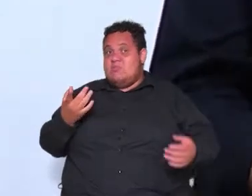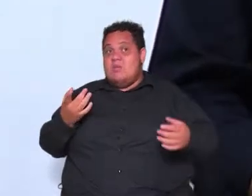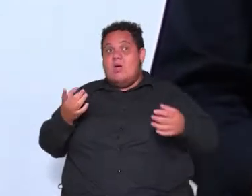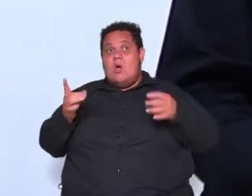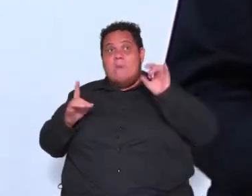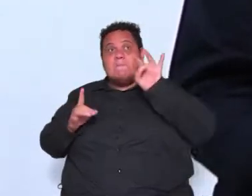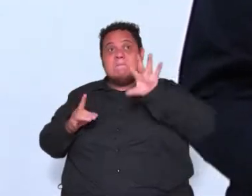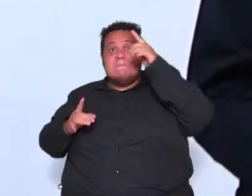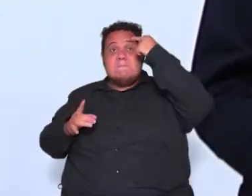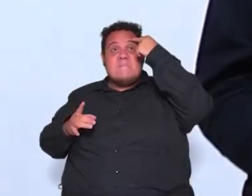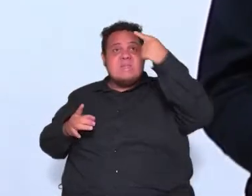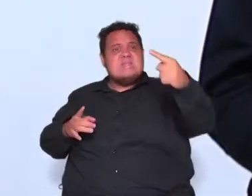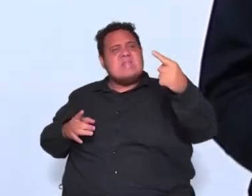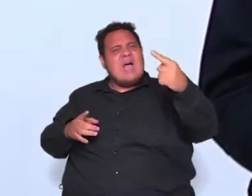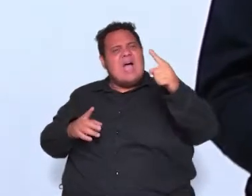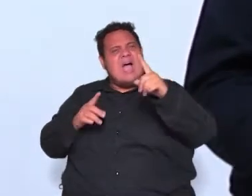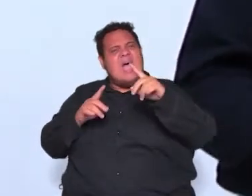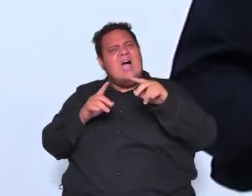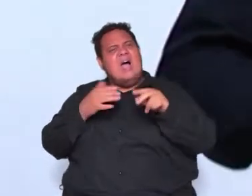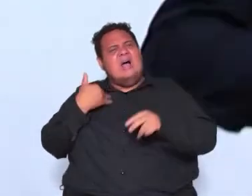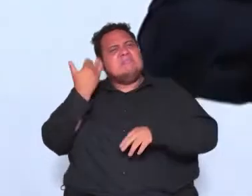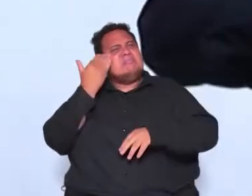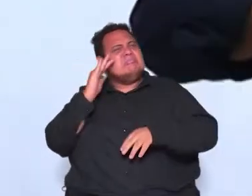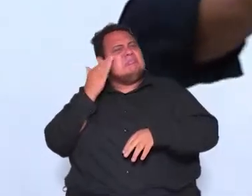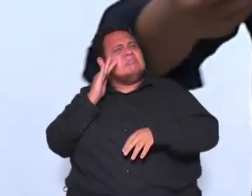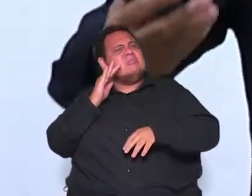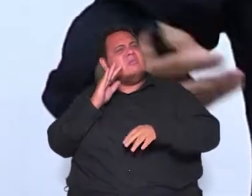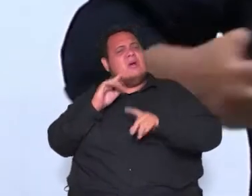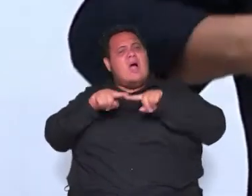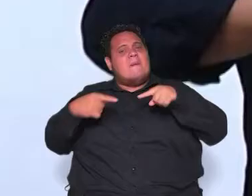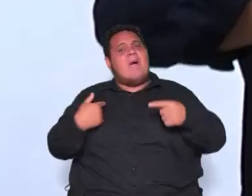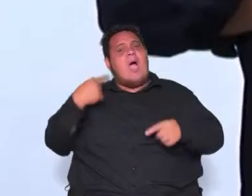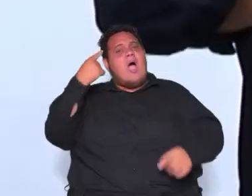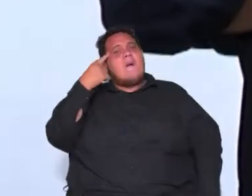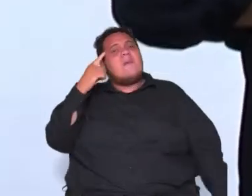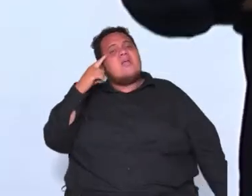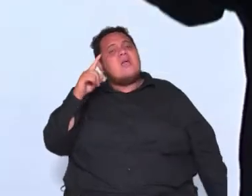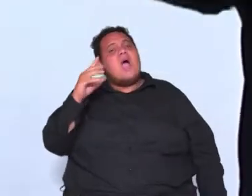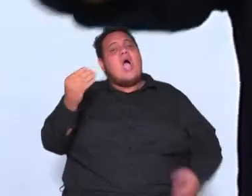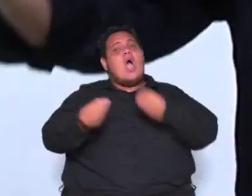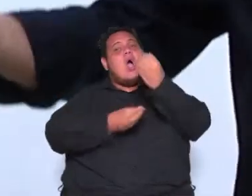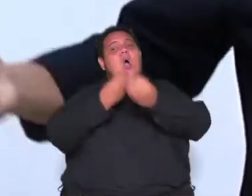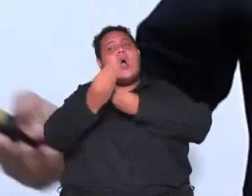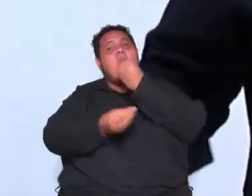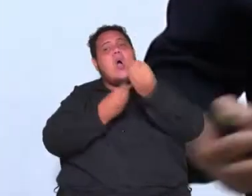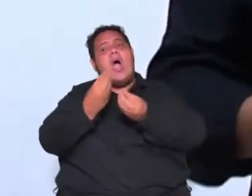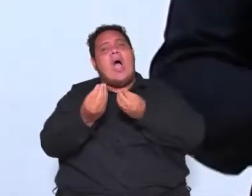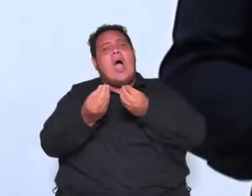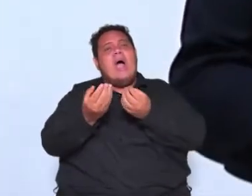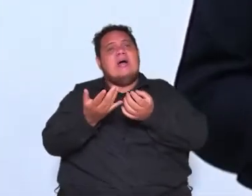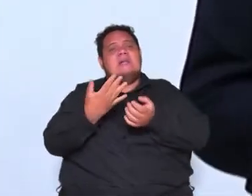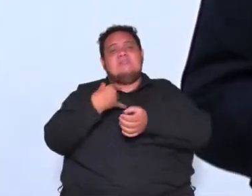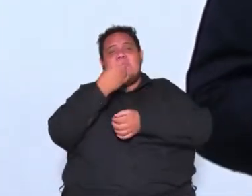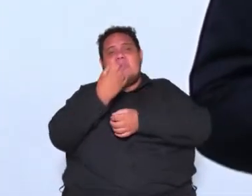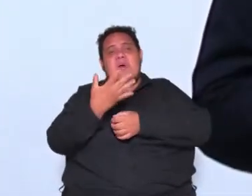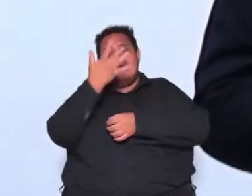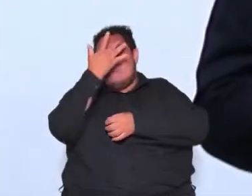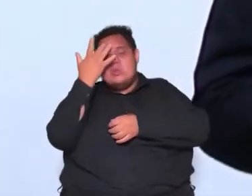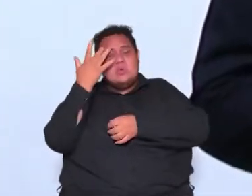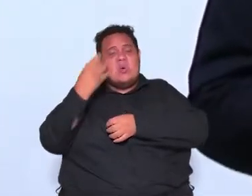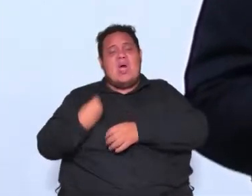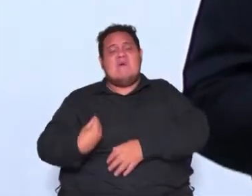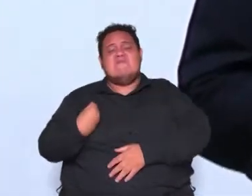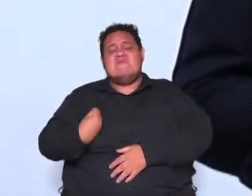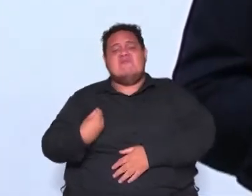de pensar mecânico porque o ato de pensar mecânico praticamente é boa parte dos seres vivos